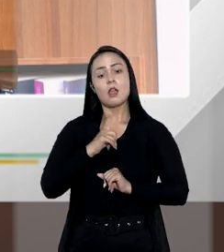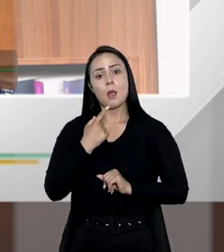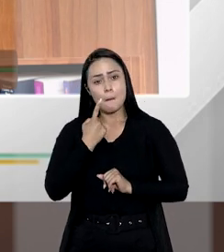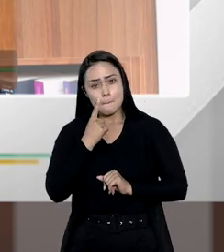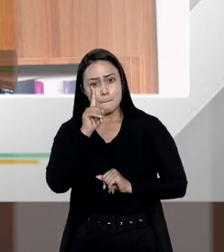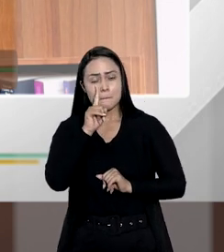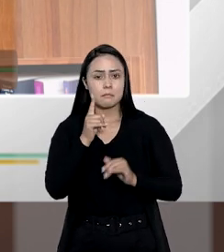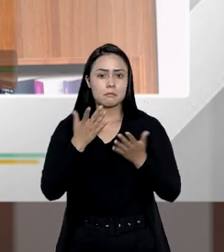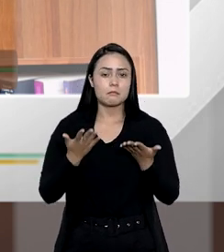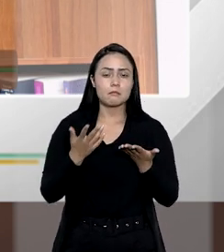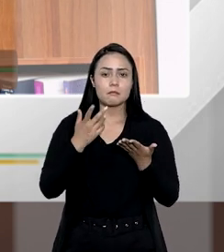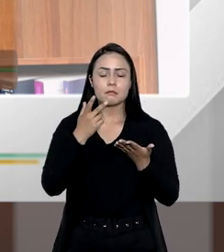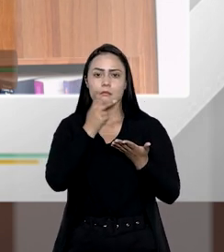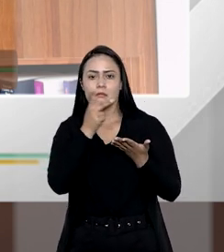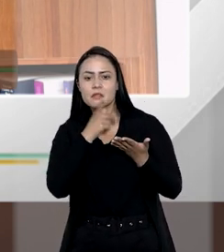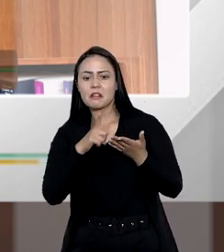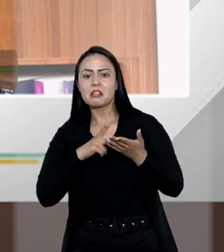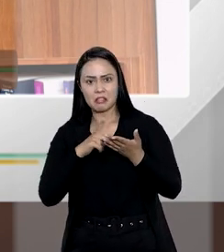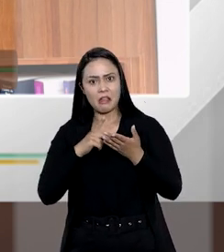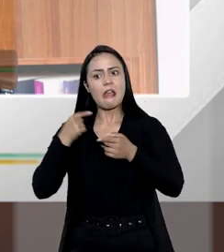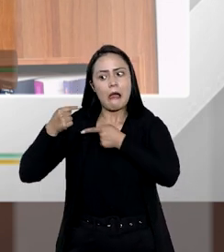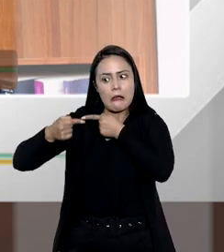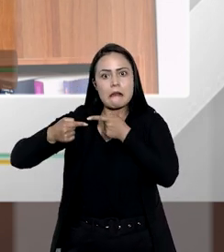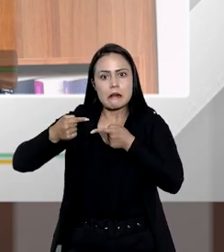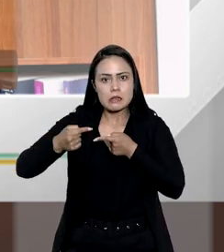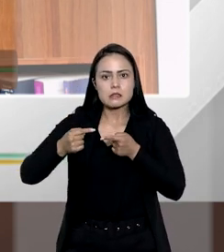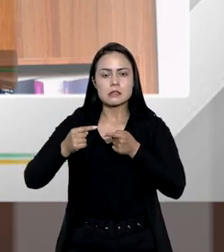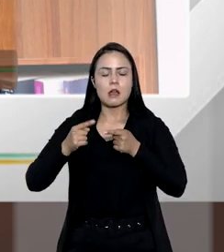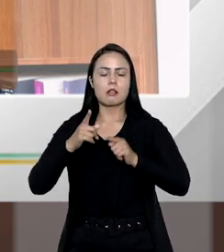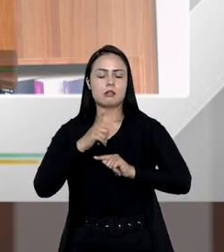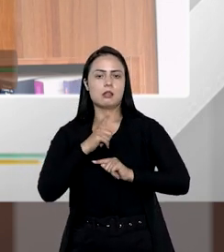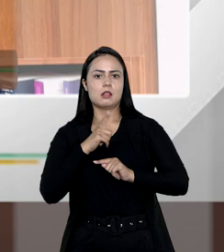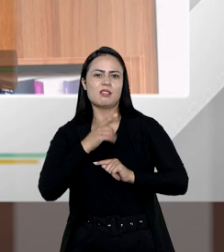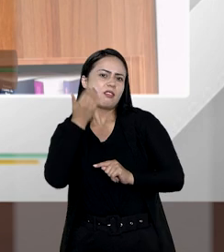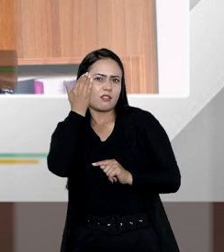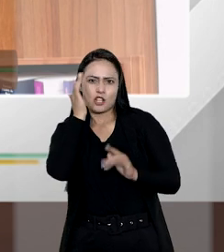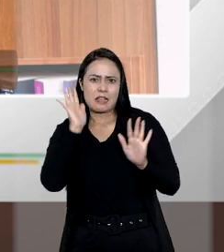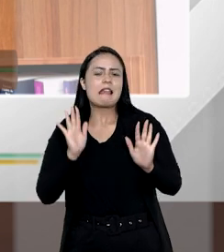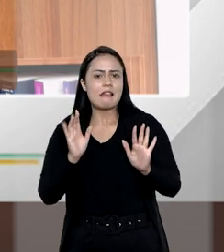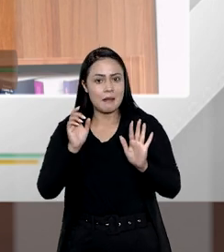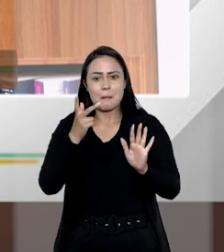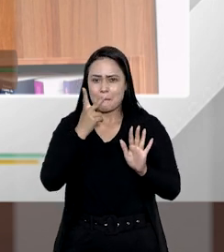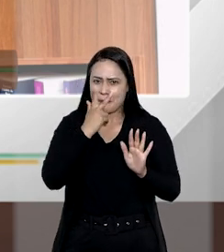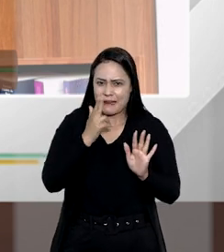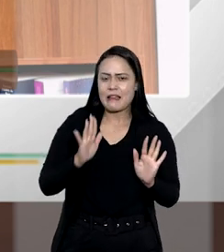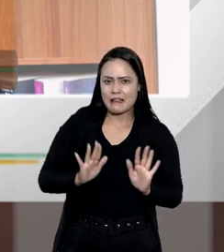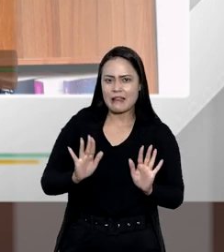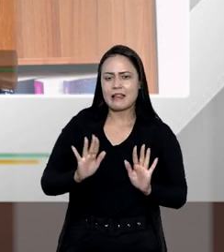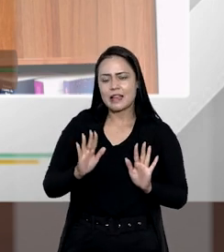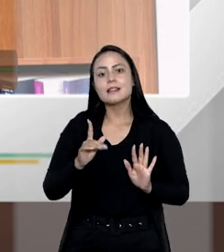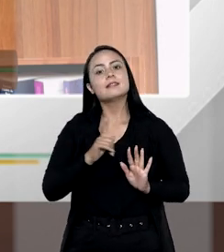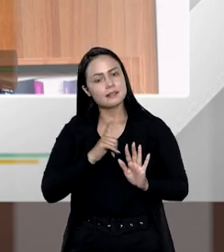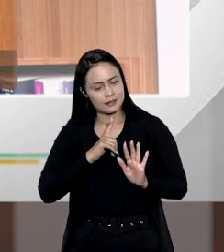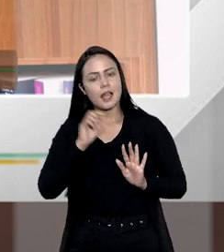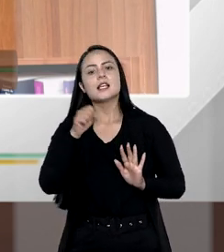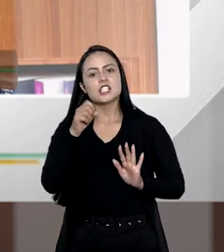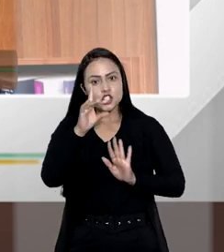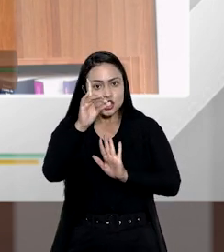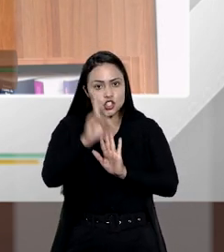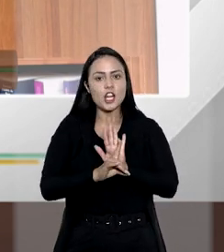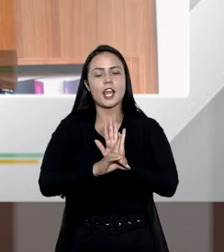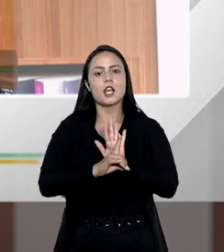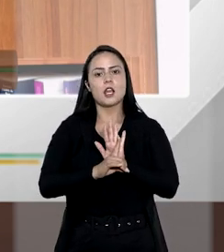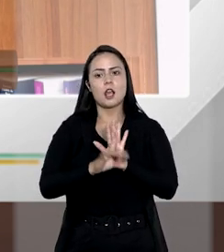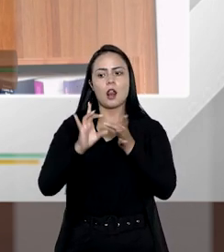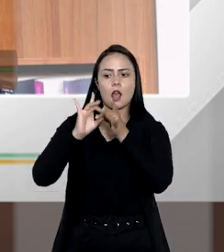bom risco, digamos assim, de receber herança, e por mais incompreensível que isso possa parecer, a gente tem sim o direito